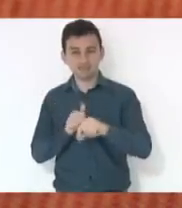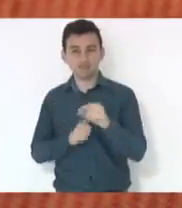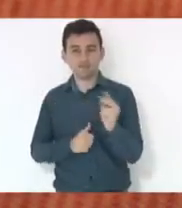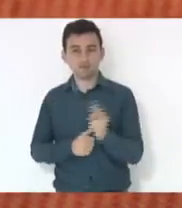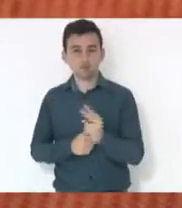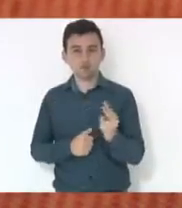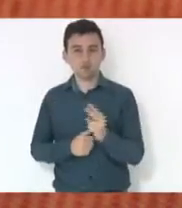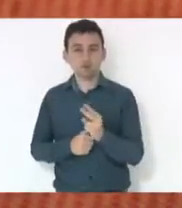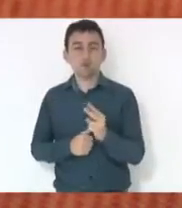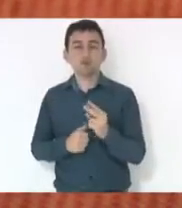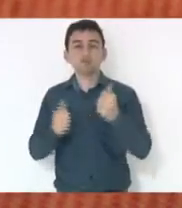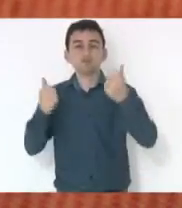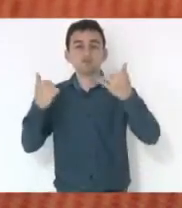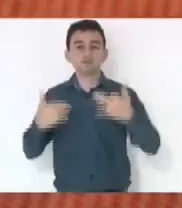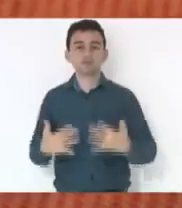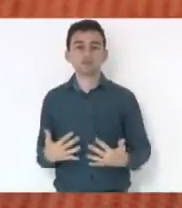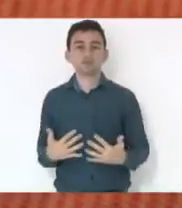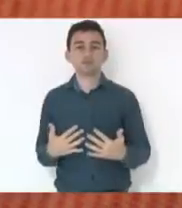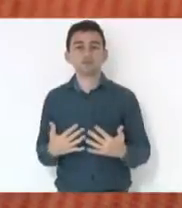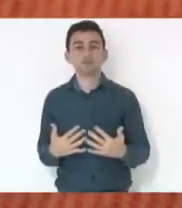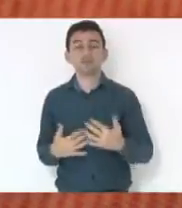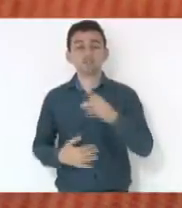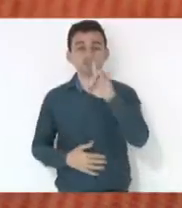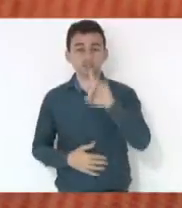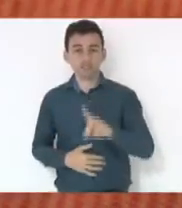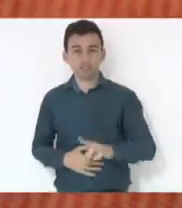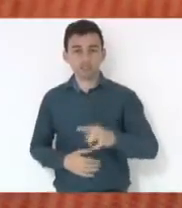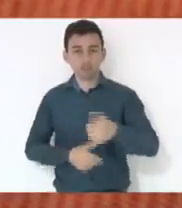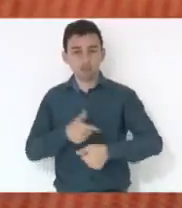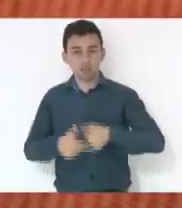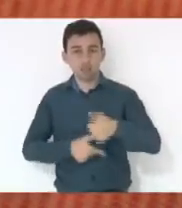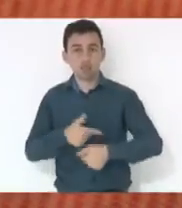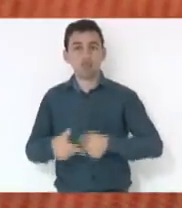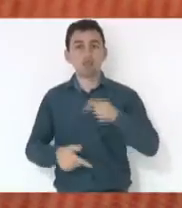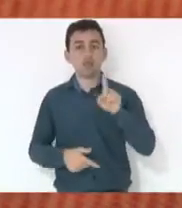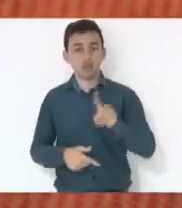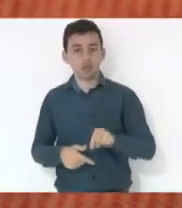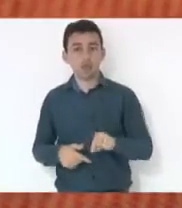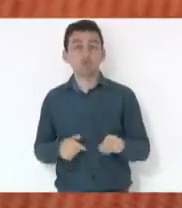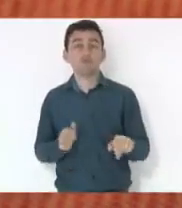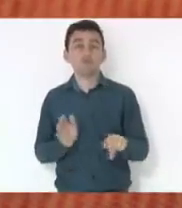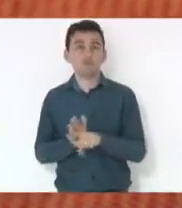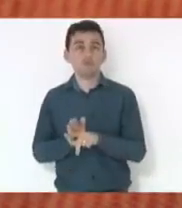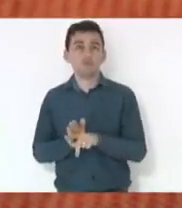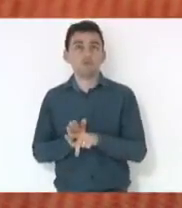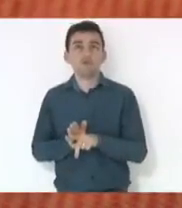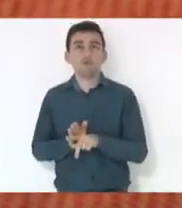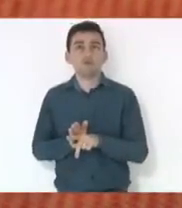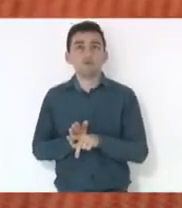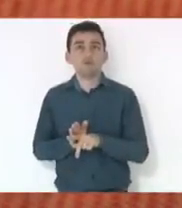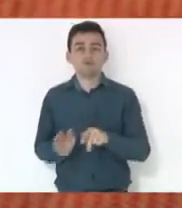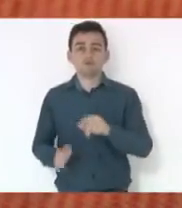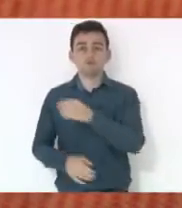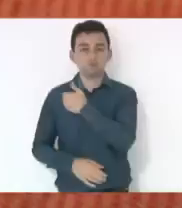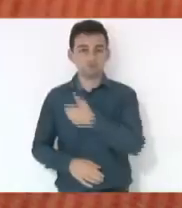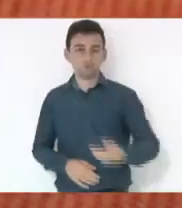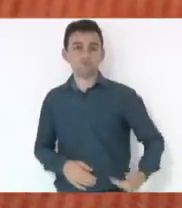diz que direito do trabalho é prerrogativa da União.